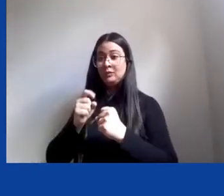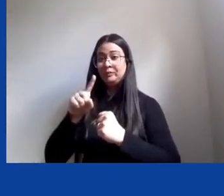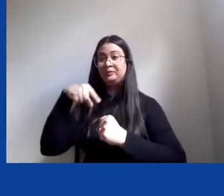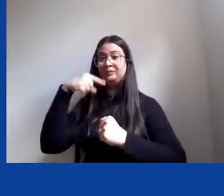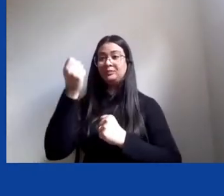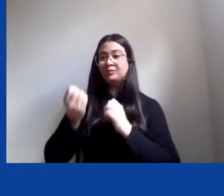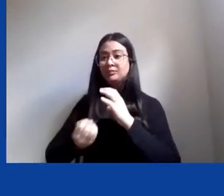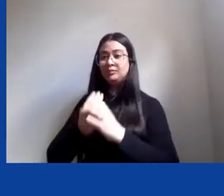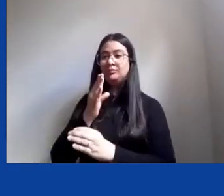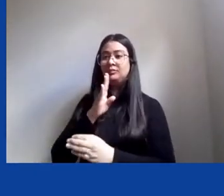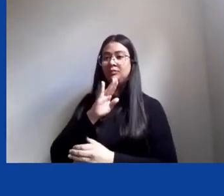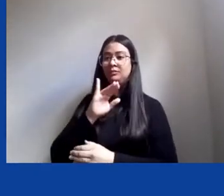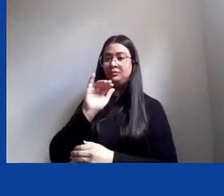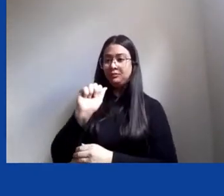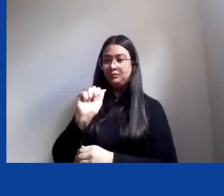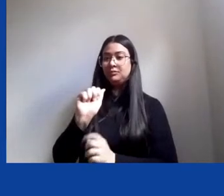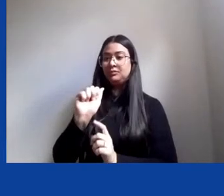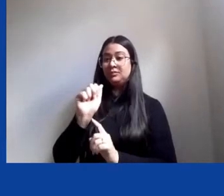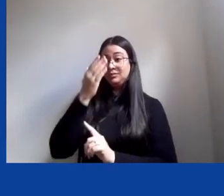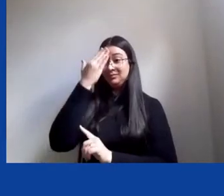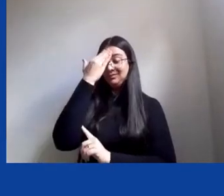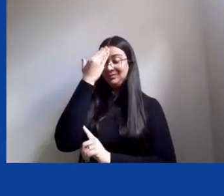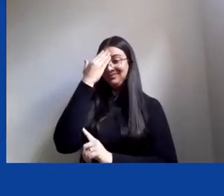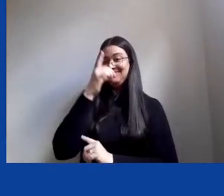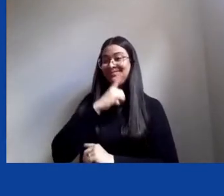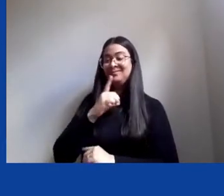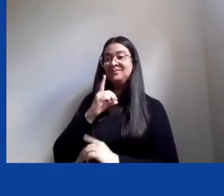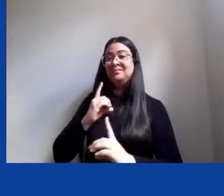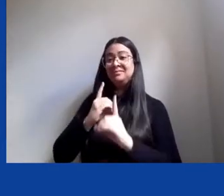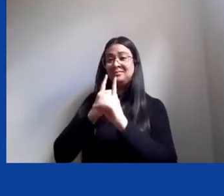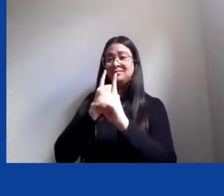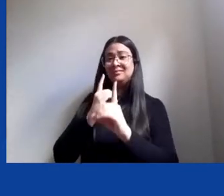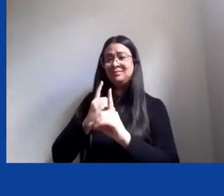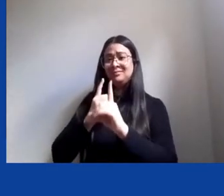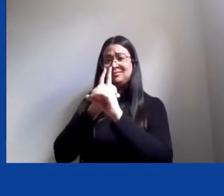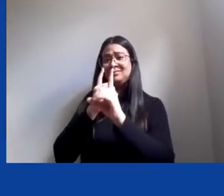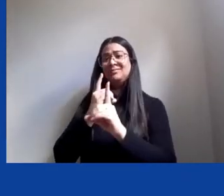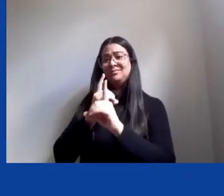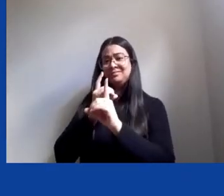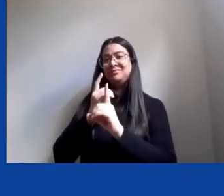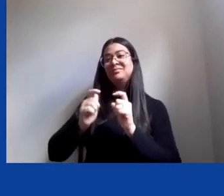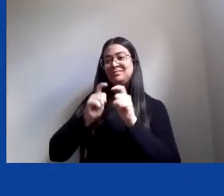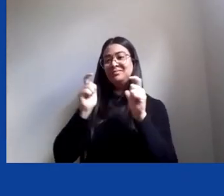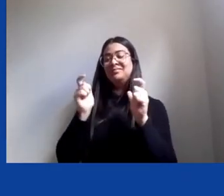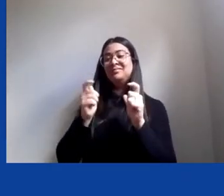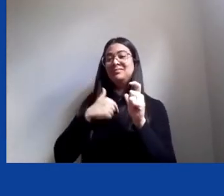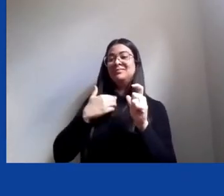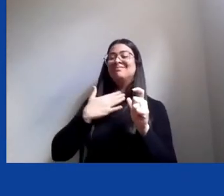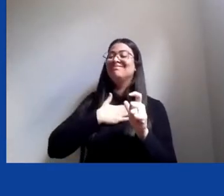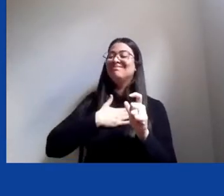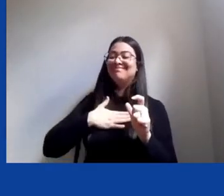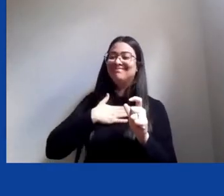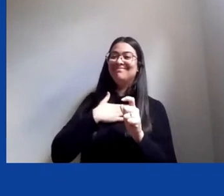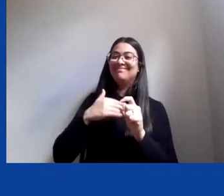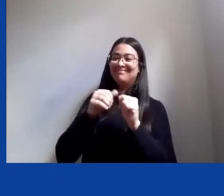sinto que nossos caminhos têm se cruzado com uma frequência maior, Josileia, uma satisfação estar aqui com você